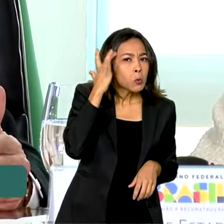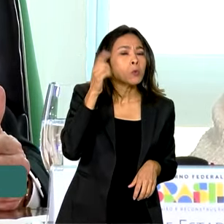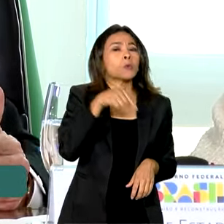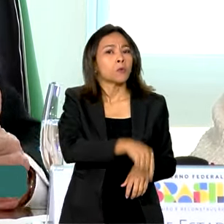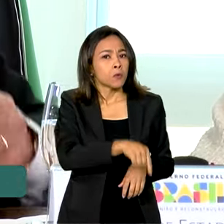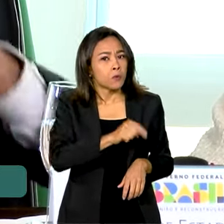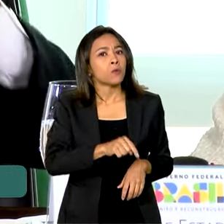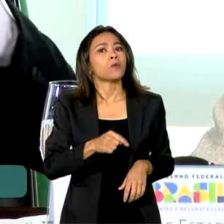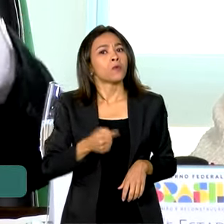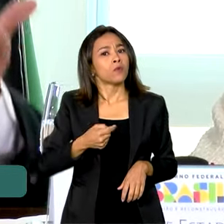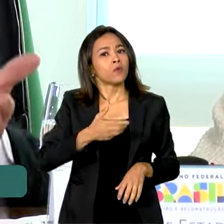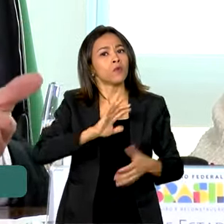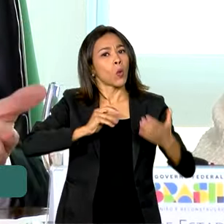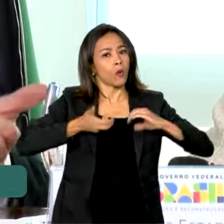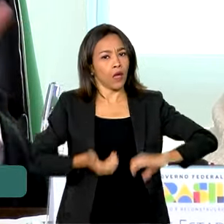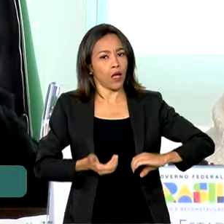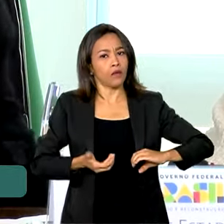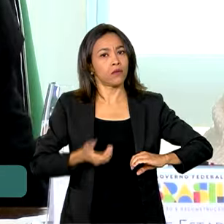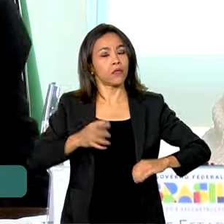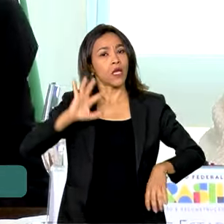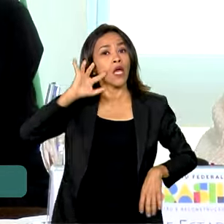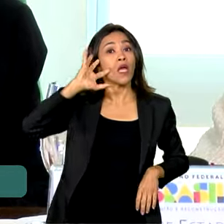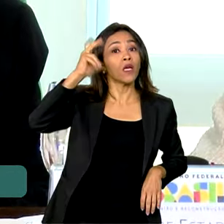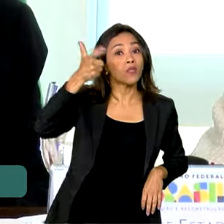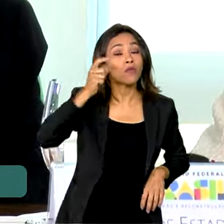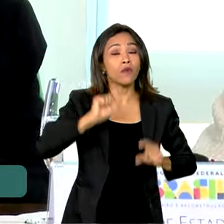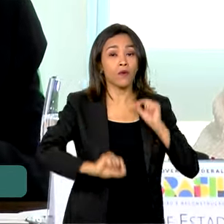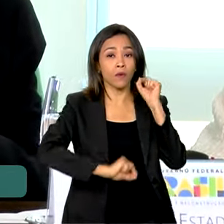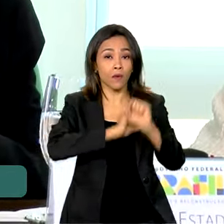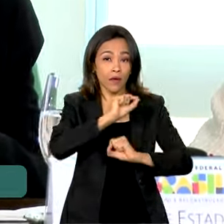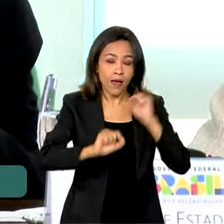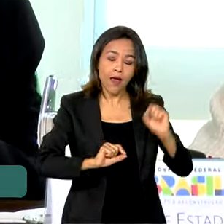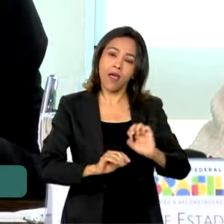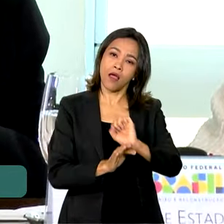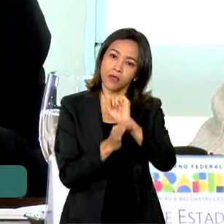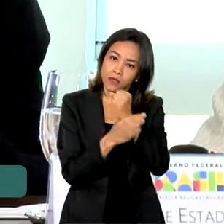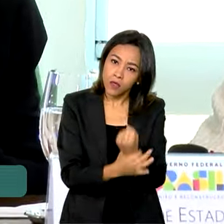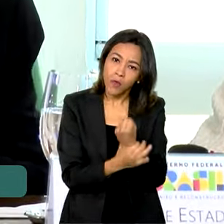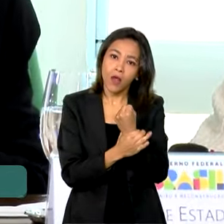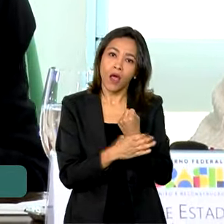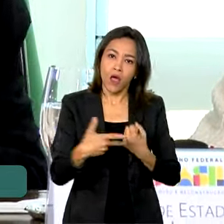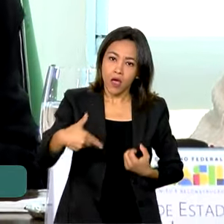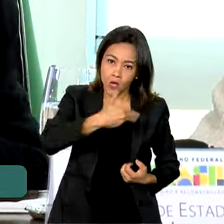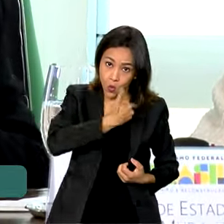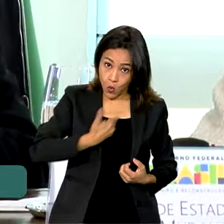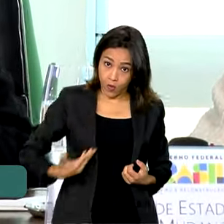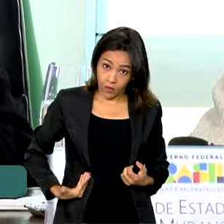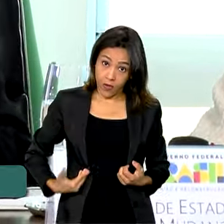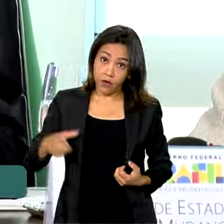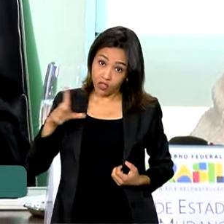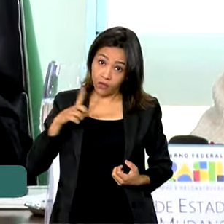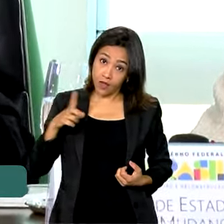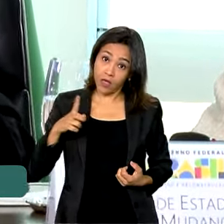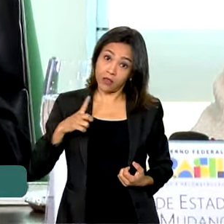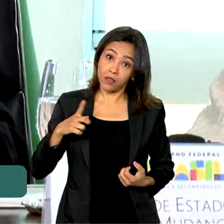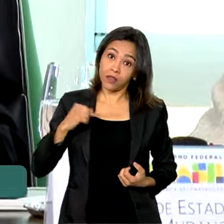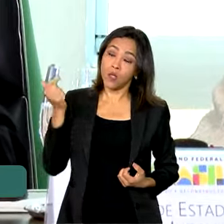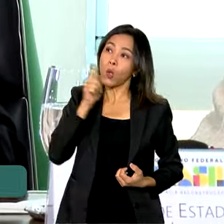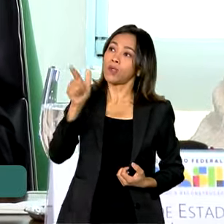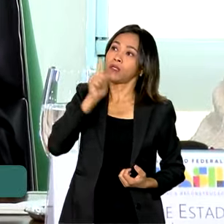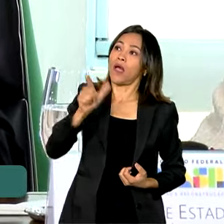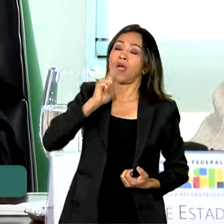Nacional, que resolveu garantir que a gente tivesse governabilidade para resolver os problemas